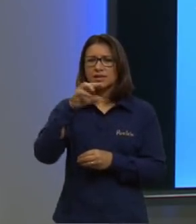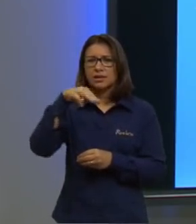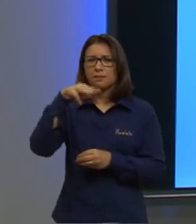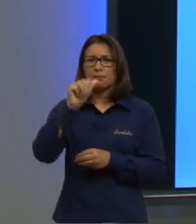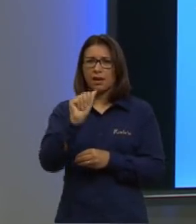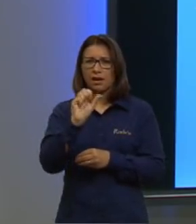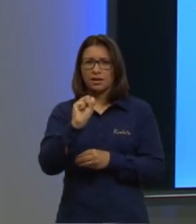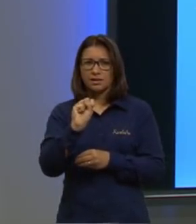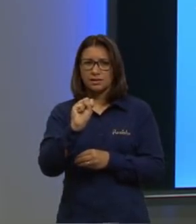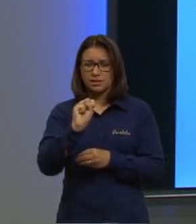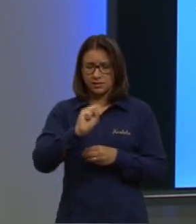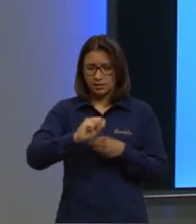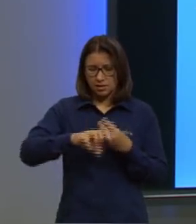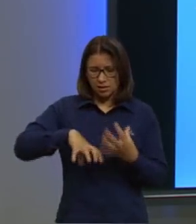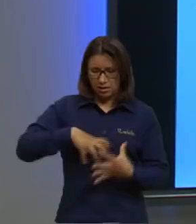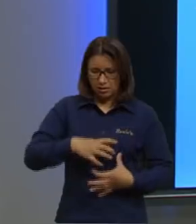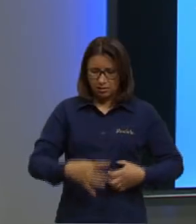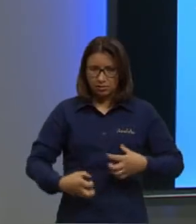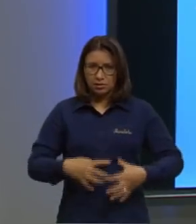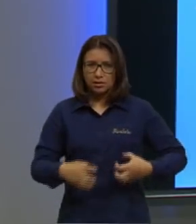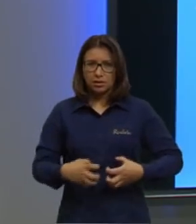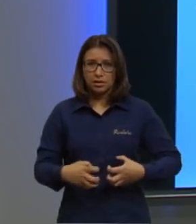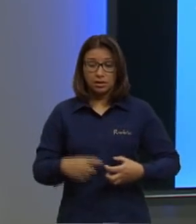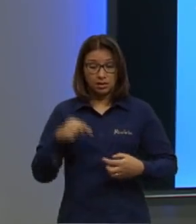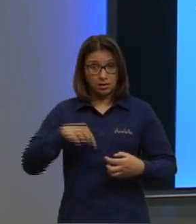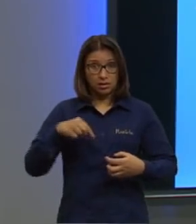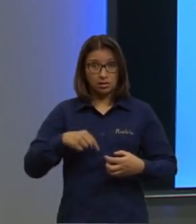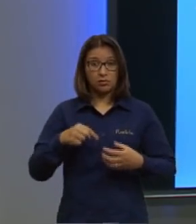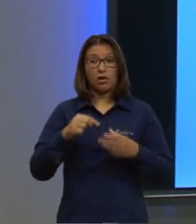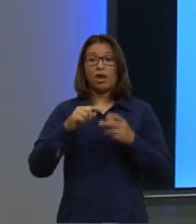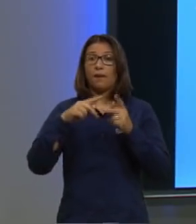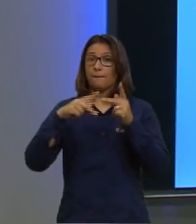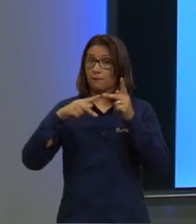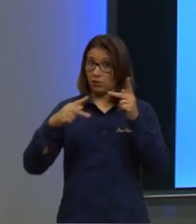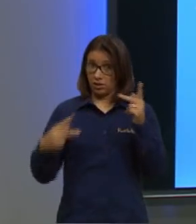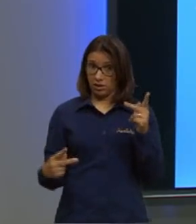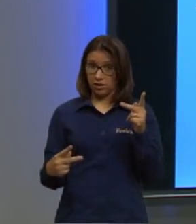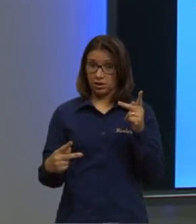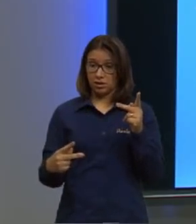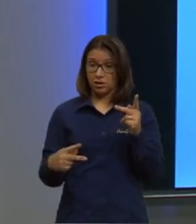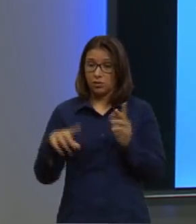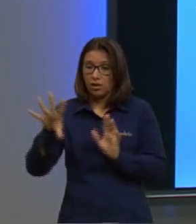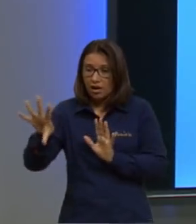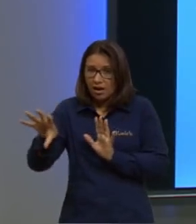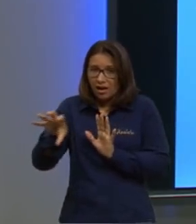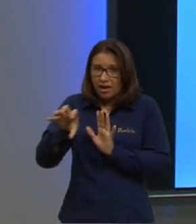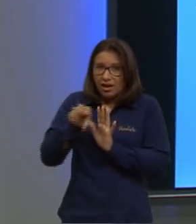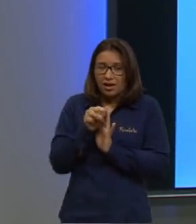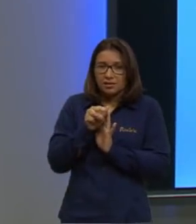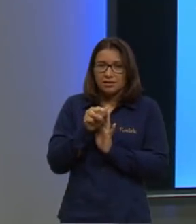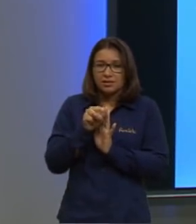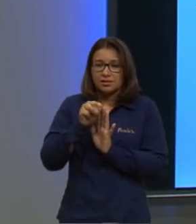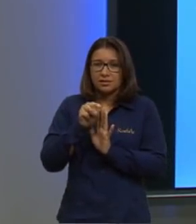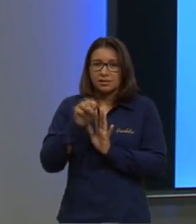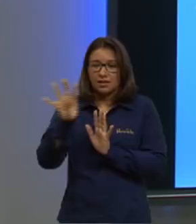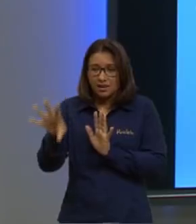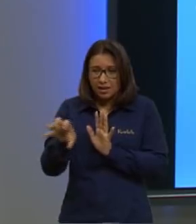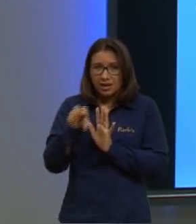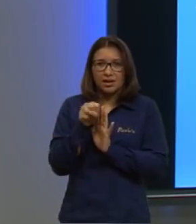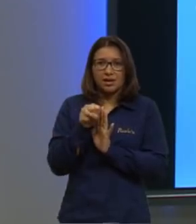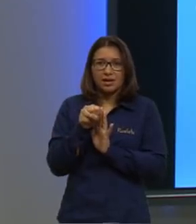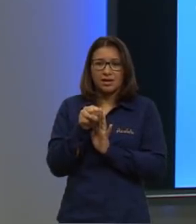São proteínas, claro, que são catalisadoras. O significa isso? Elas